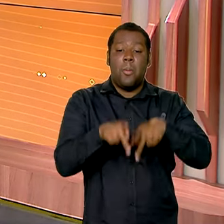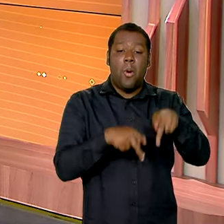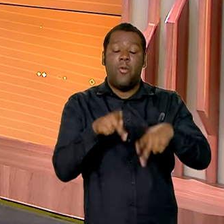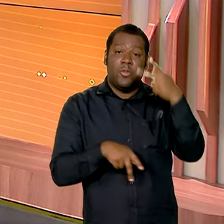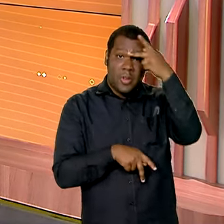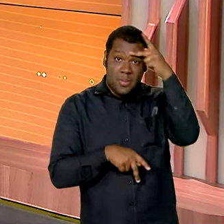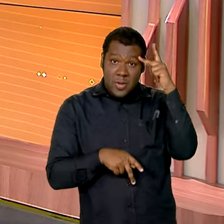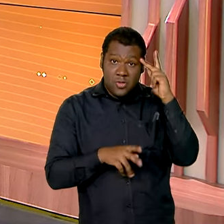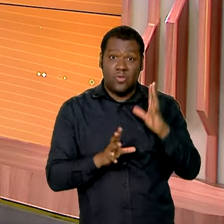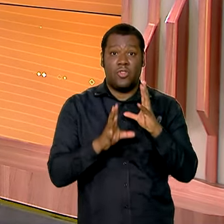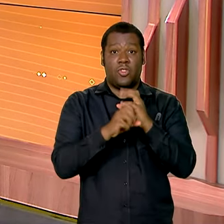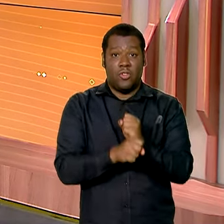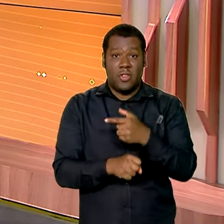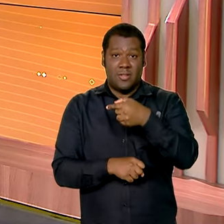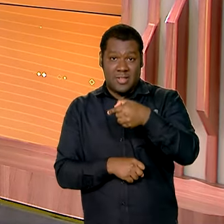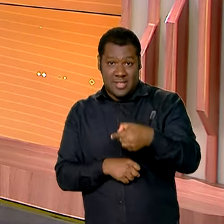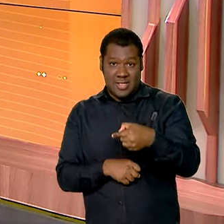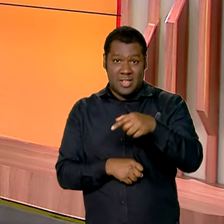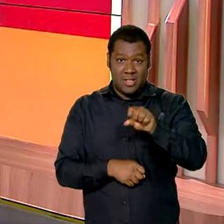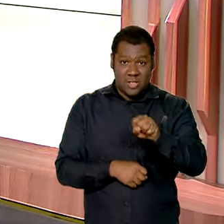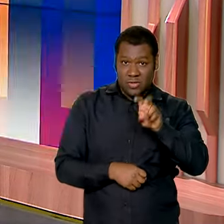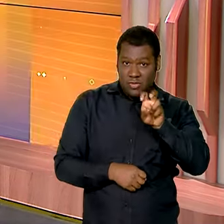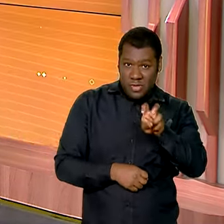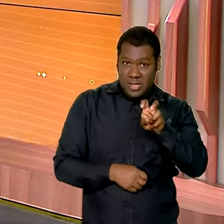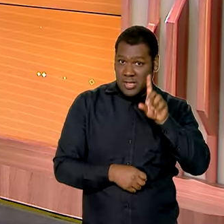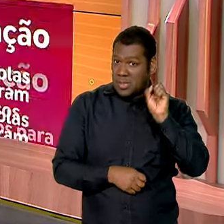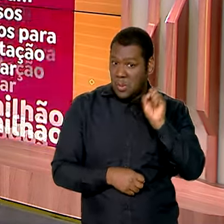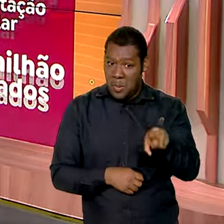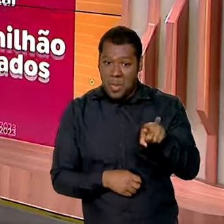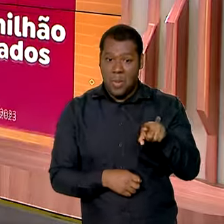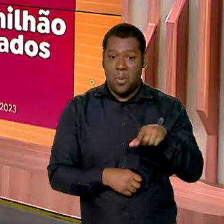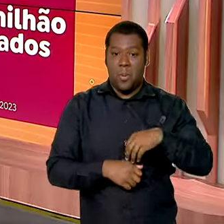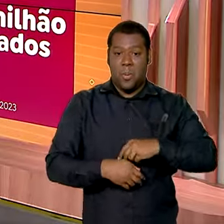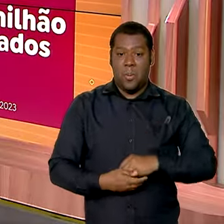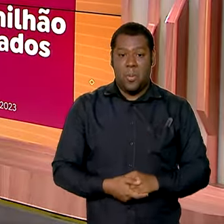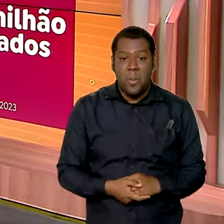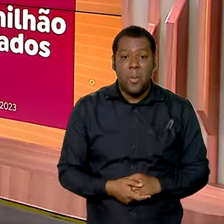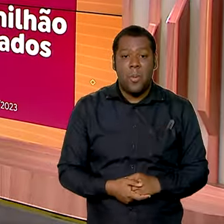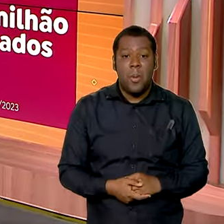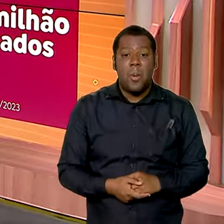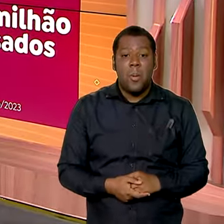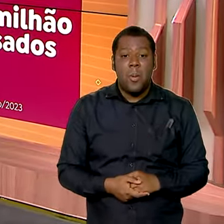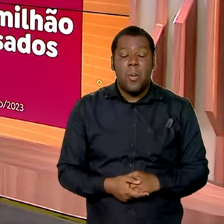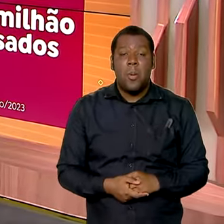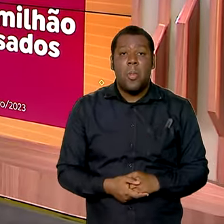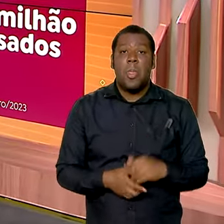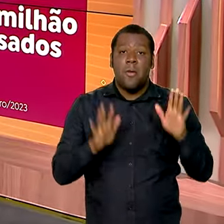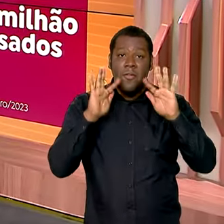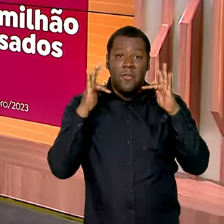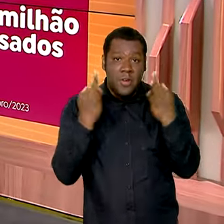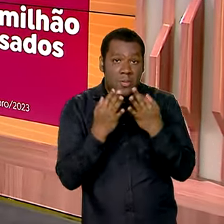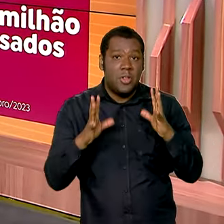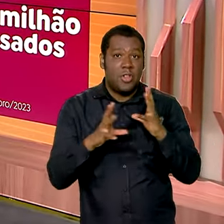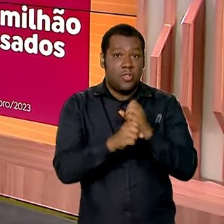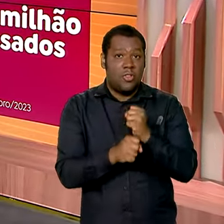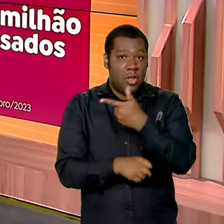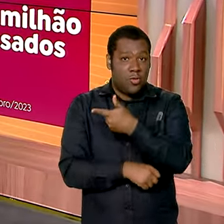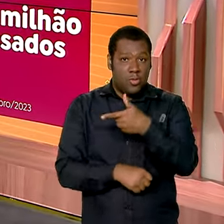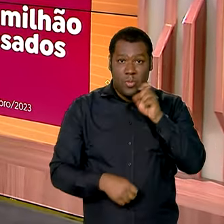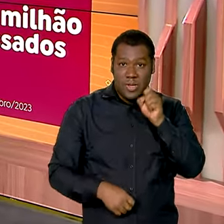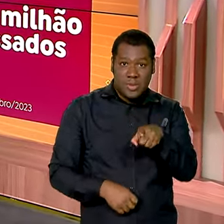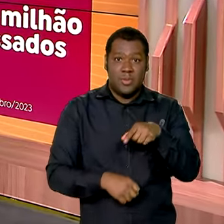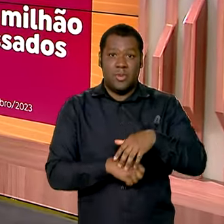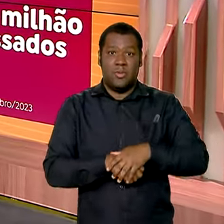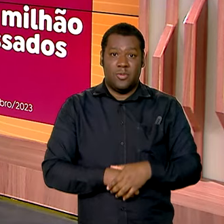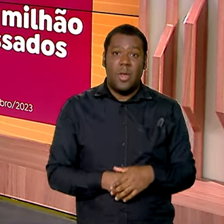785 mil habitantes. Lá, mais de 2 mil famílias são atendidas